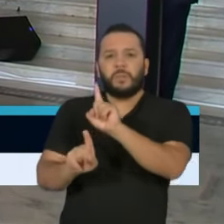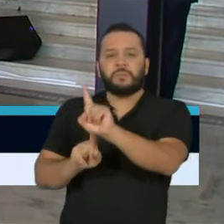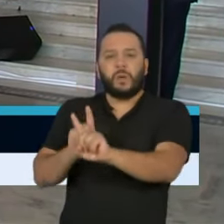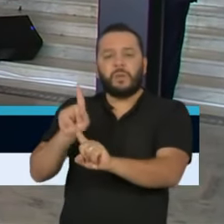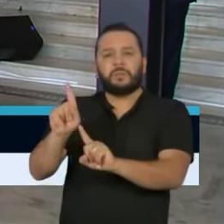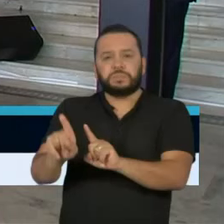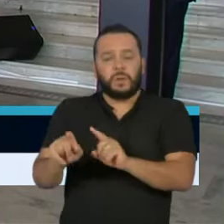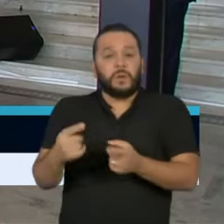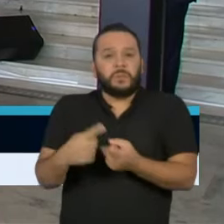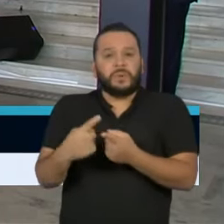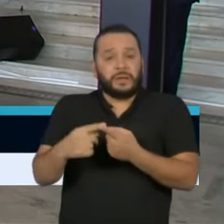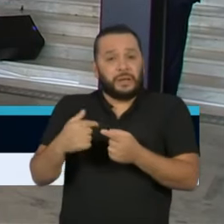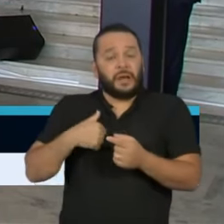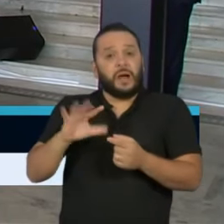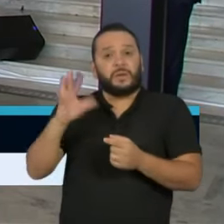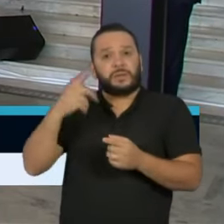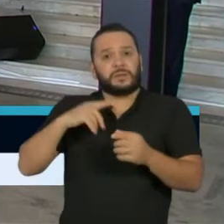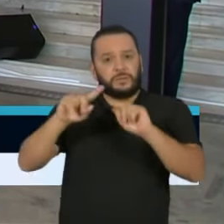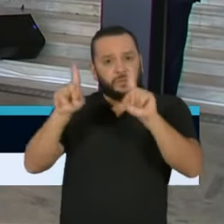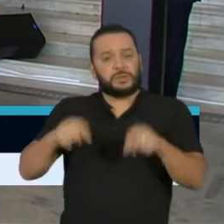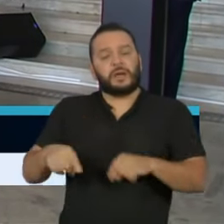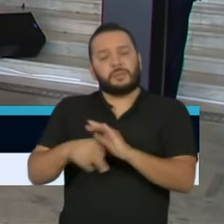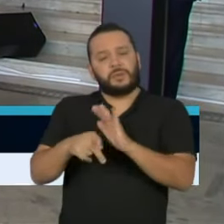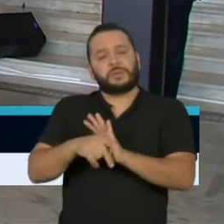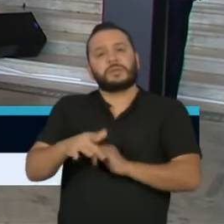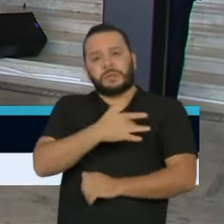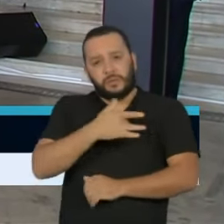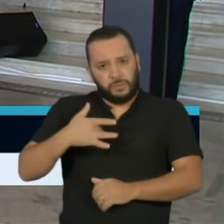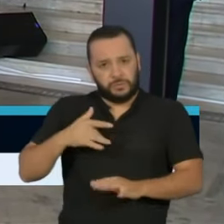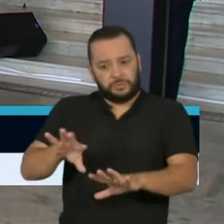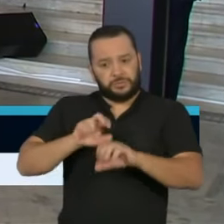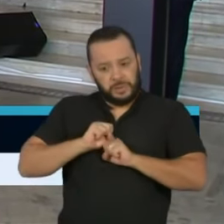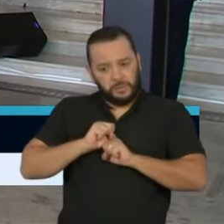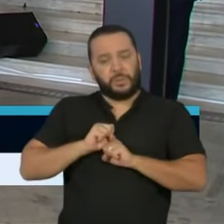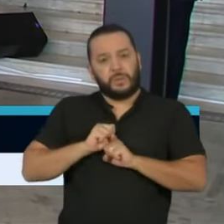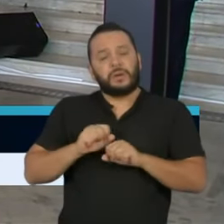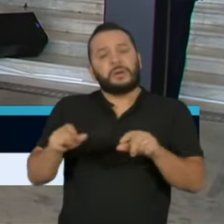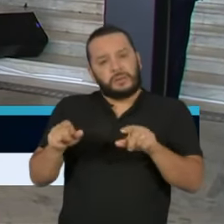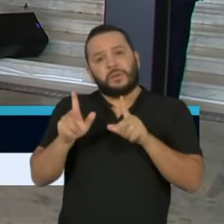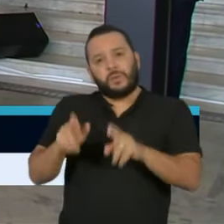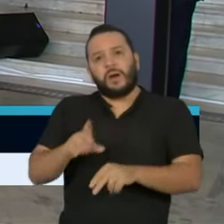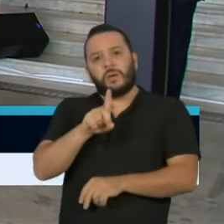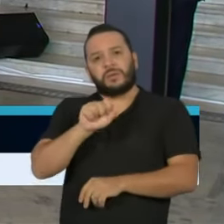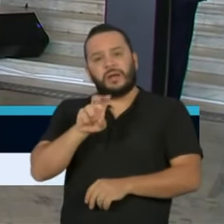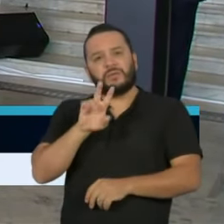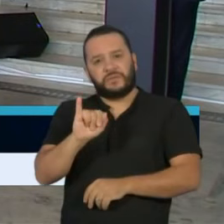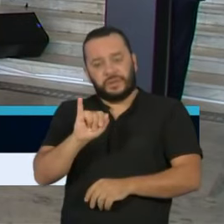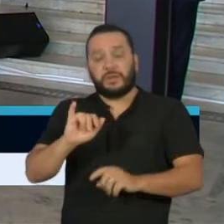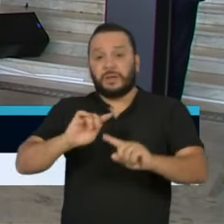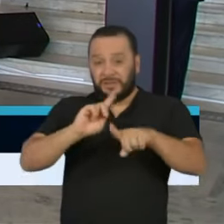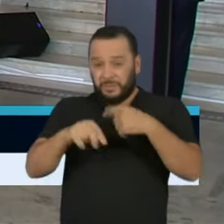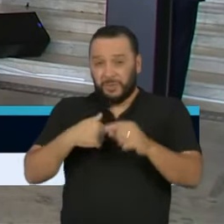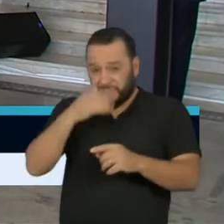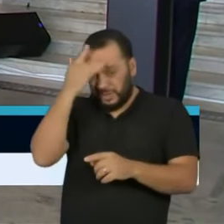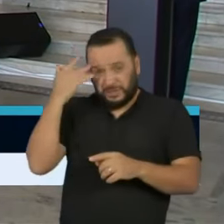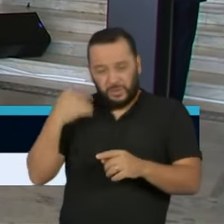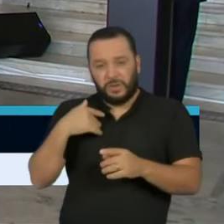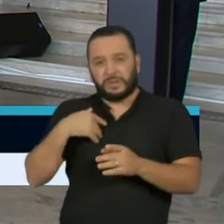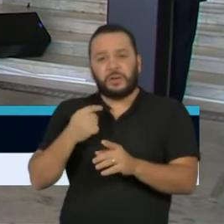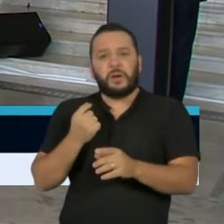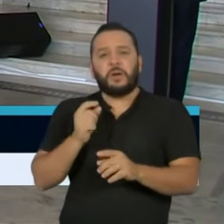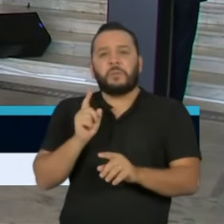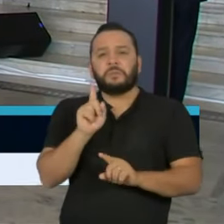da saúde, como aconteceu com o doutor Davi Uip, por exemplo. Com o aumento da demanda, eu queria saber, senhores, se a